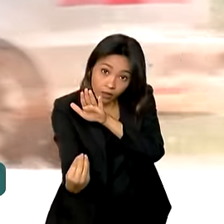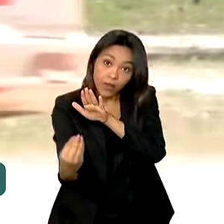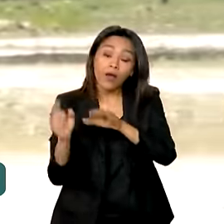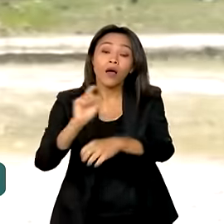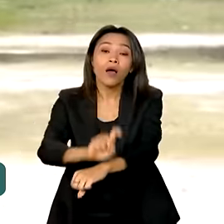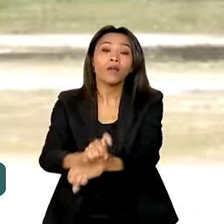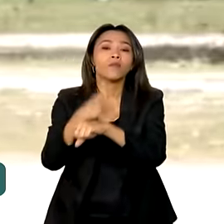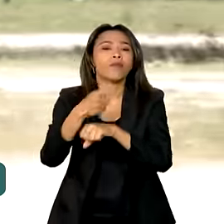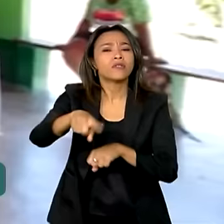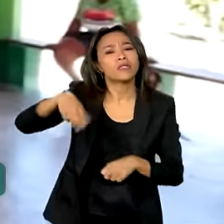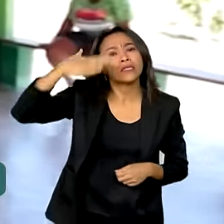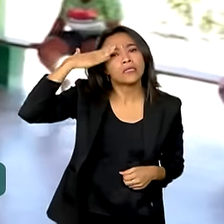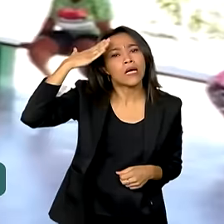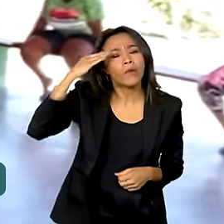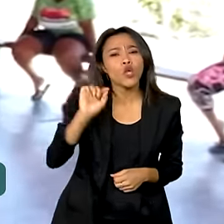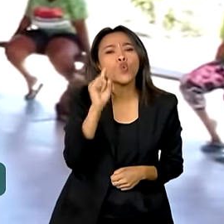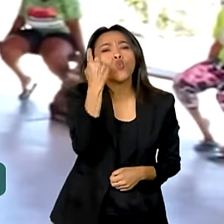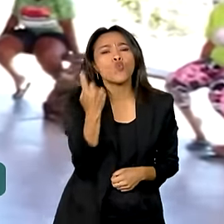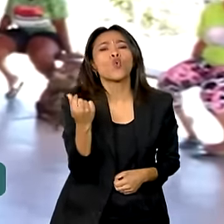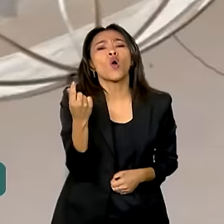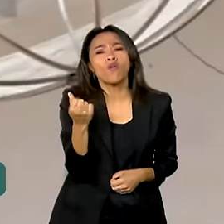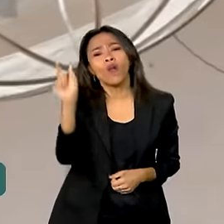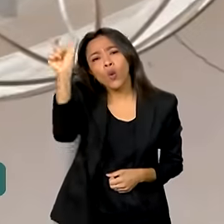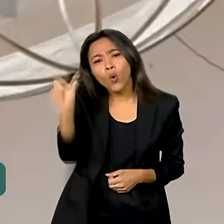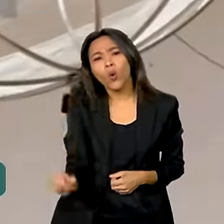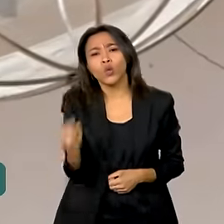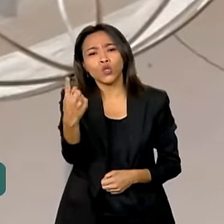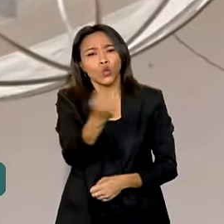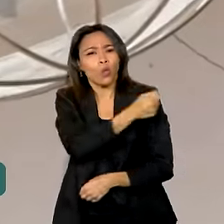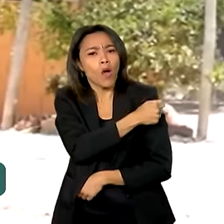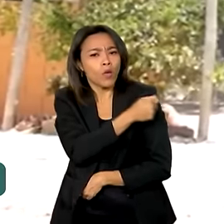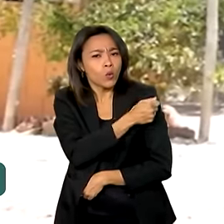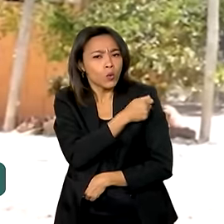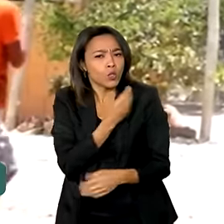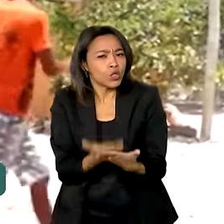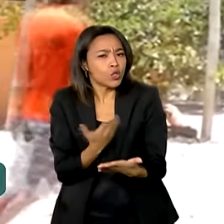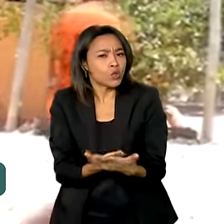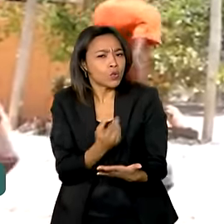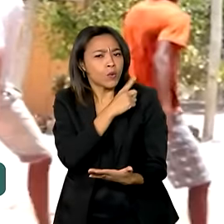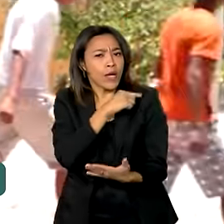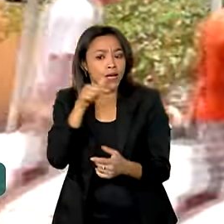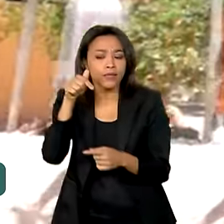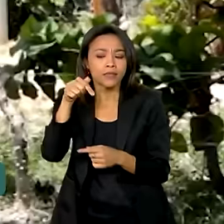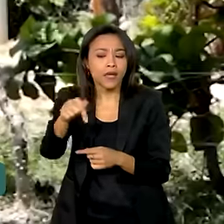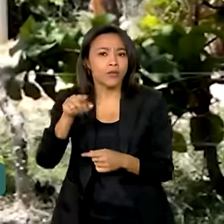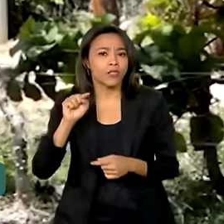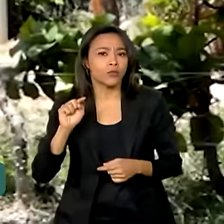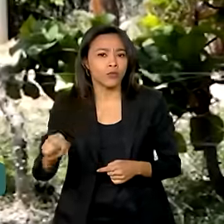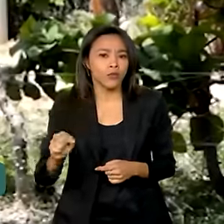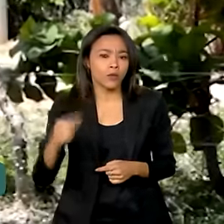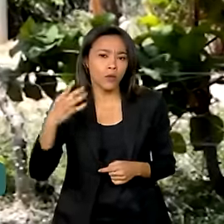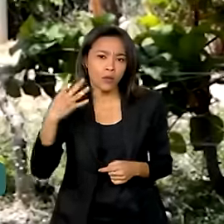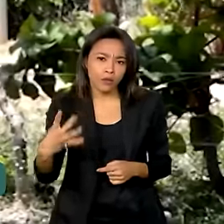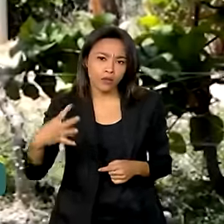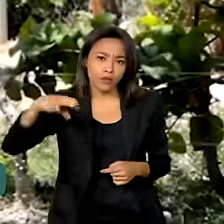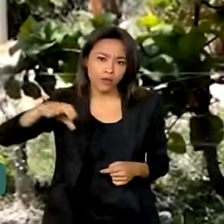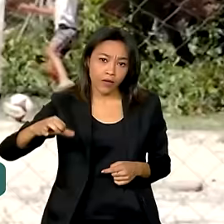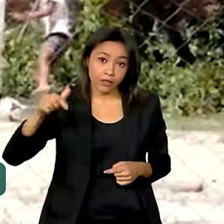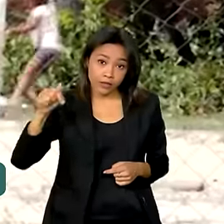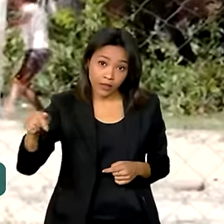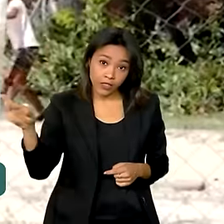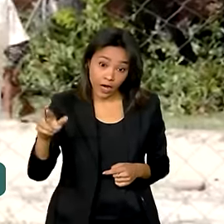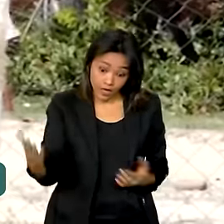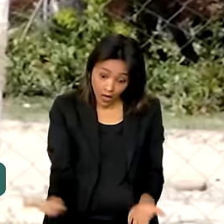exemplo, o custo aluno no ano de um estudante quilombola de Ensino Médio era de R 7.497,00.